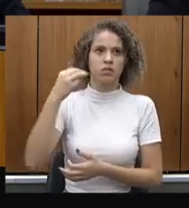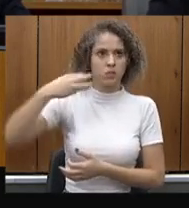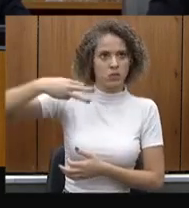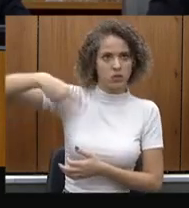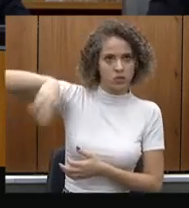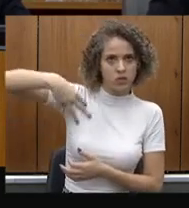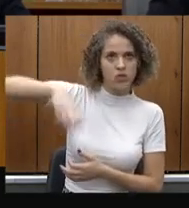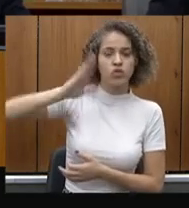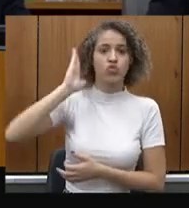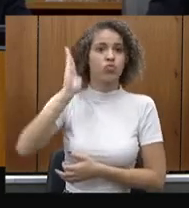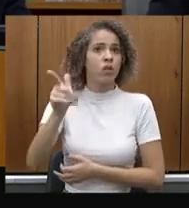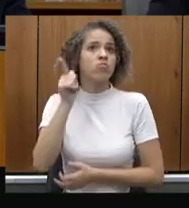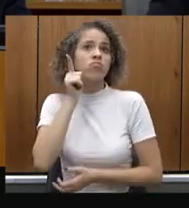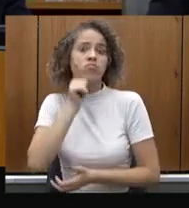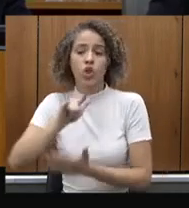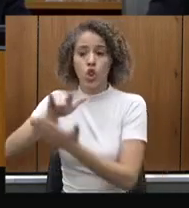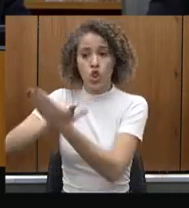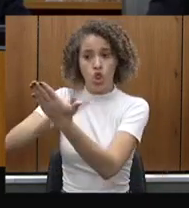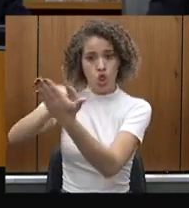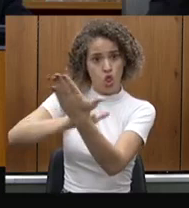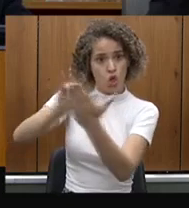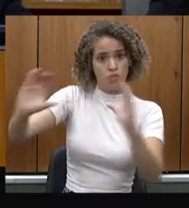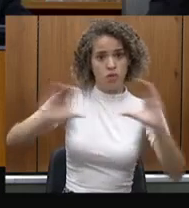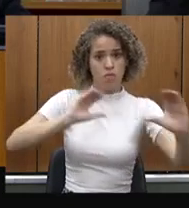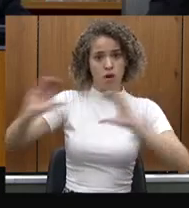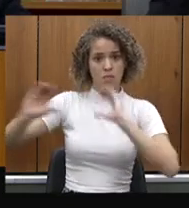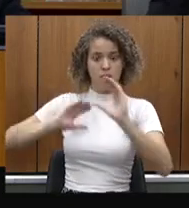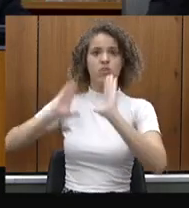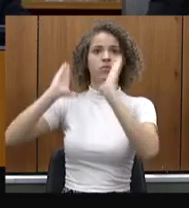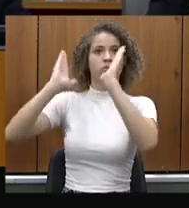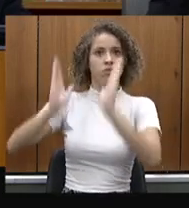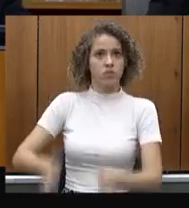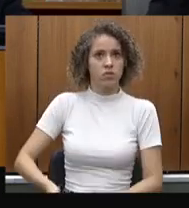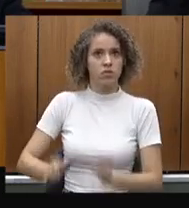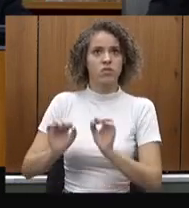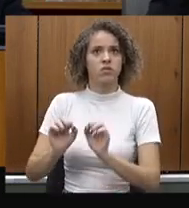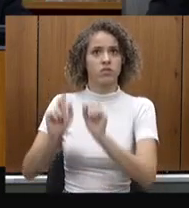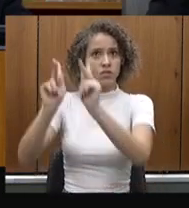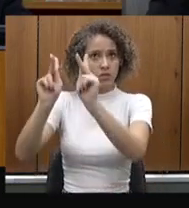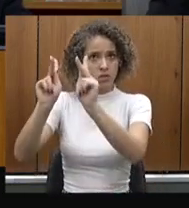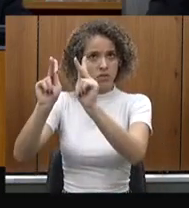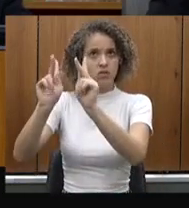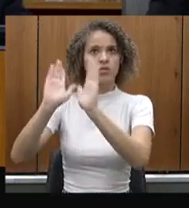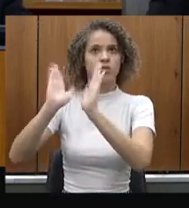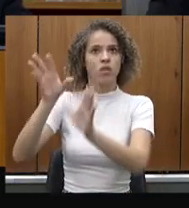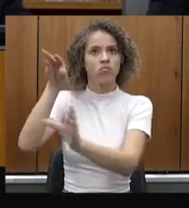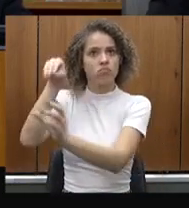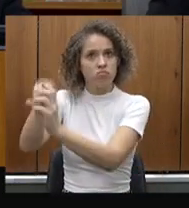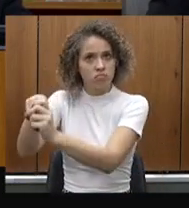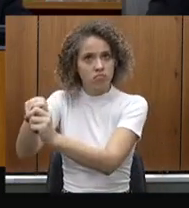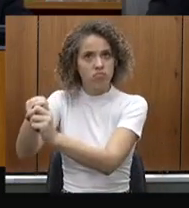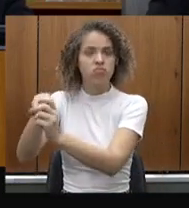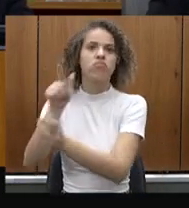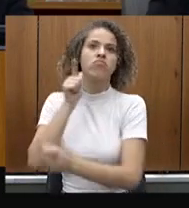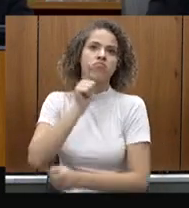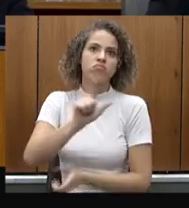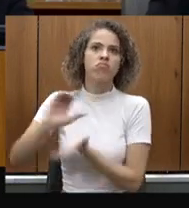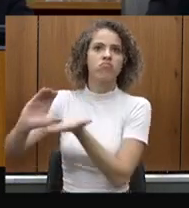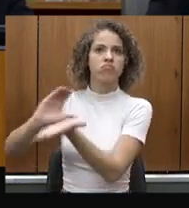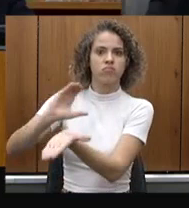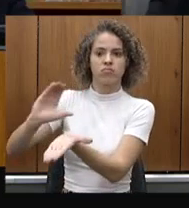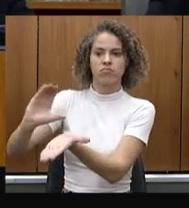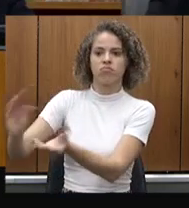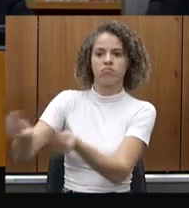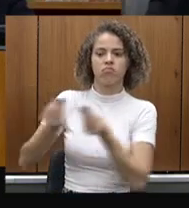conseguimos receber a documentação de 29 deles, ou seja, 29 desses consórcios já estão recebendo esse recurso este mês